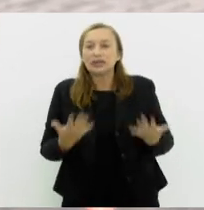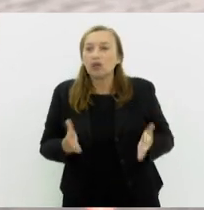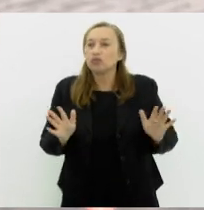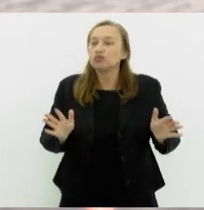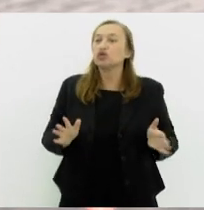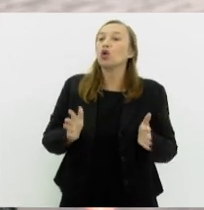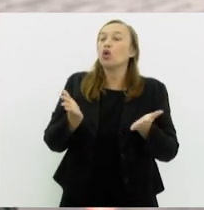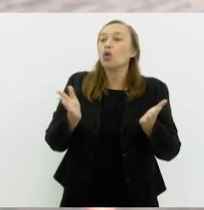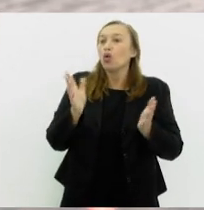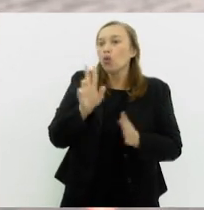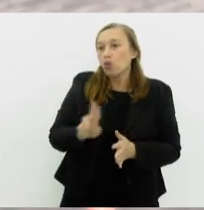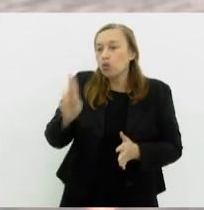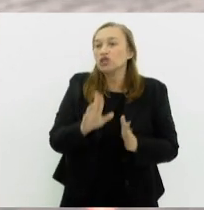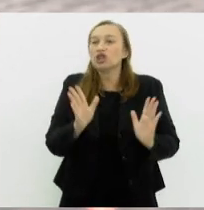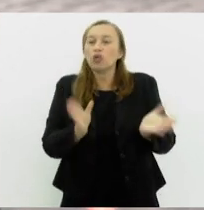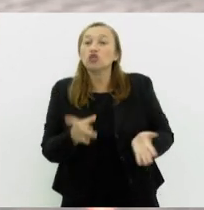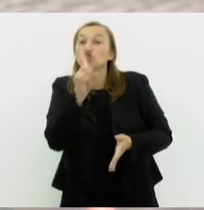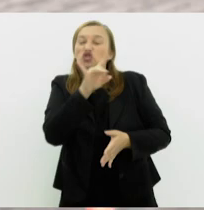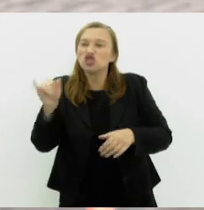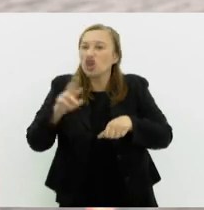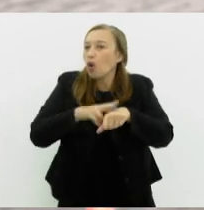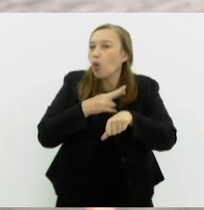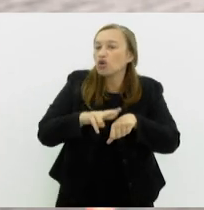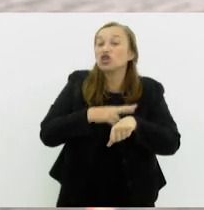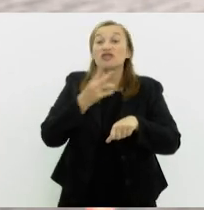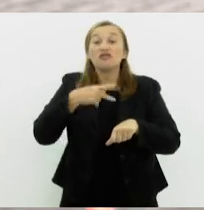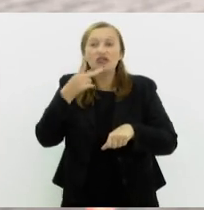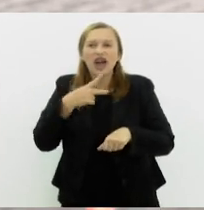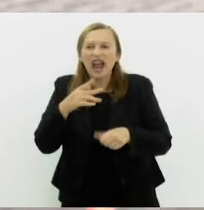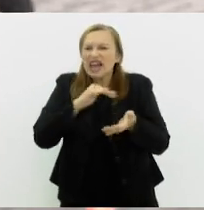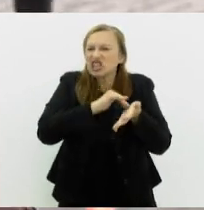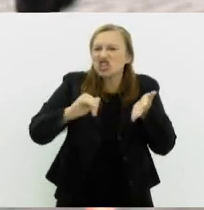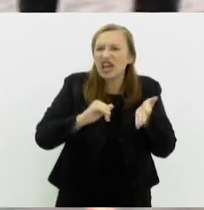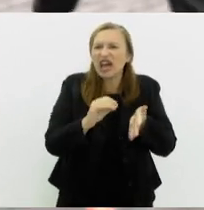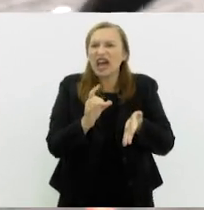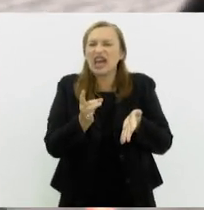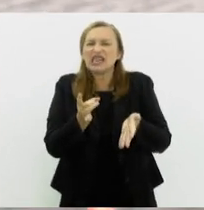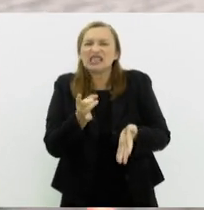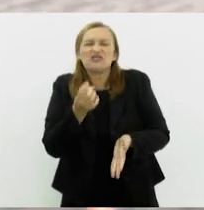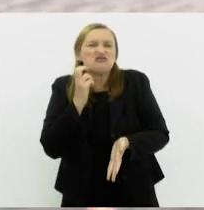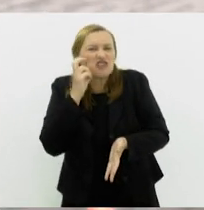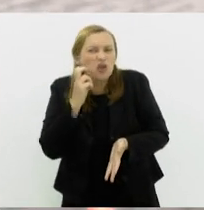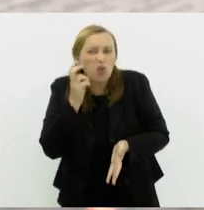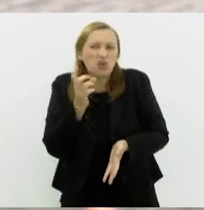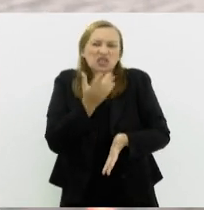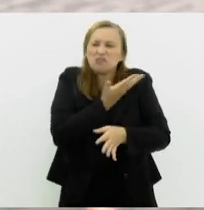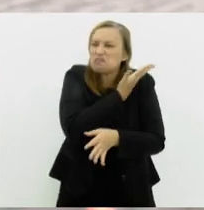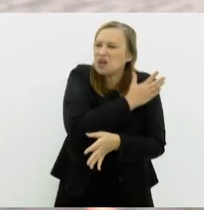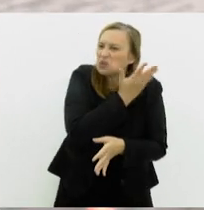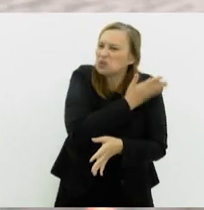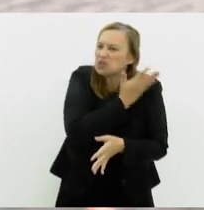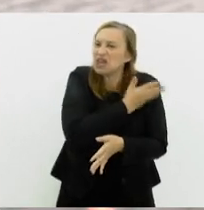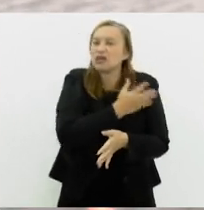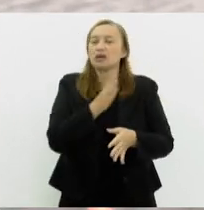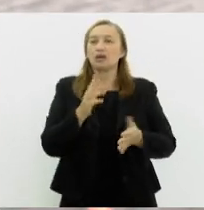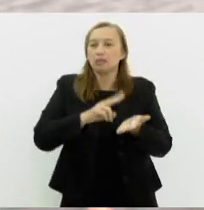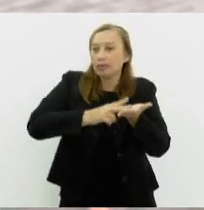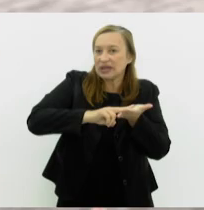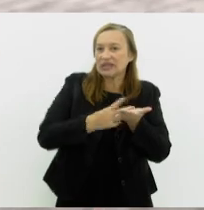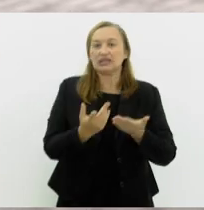o dia roxo para poder falar e tentar tirar esse estigma e diminuir esse preconceito relacionado à epilepsia.